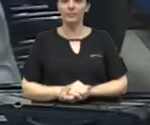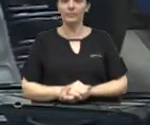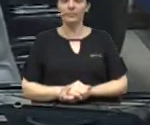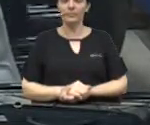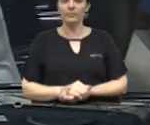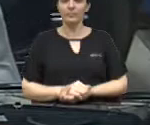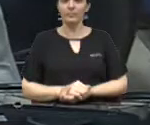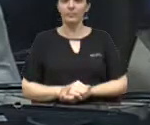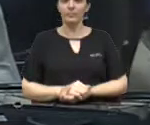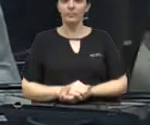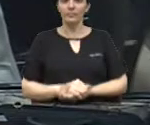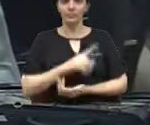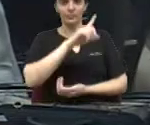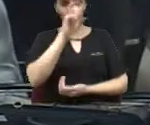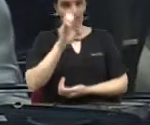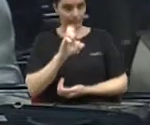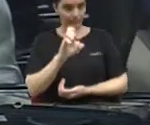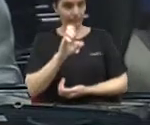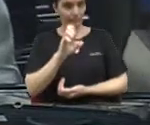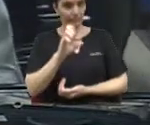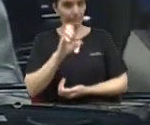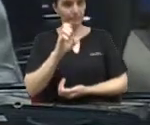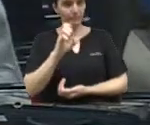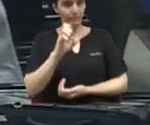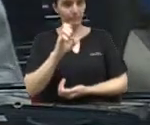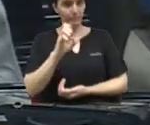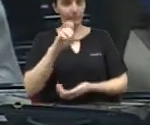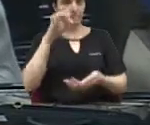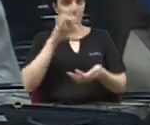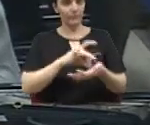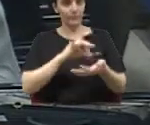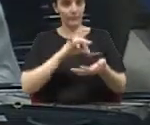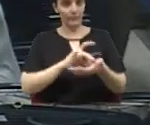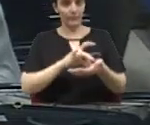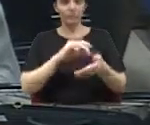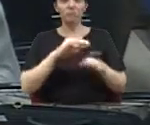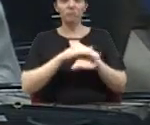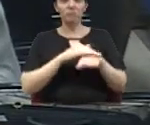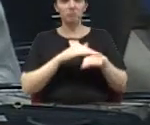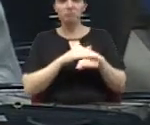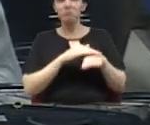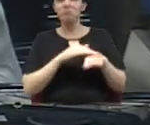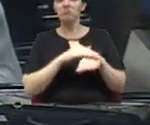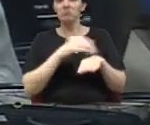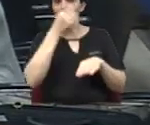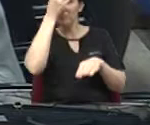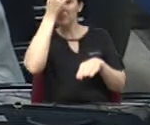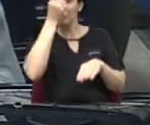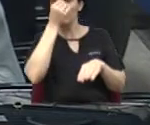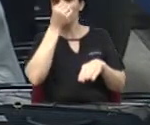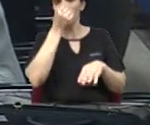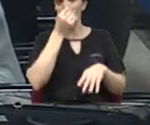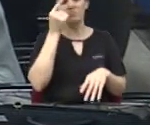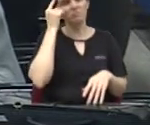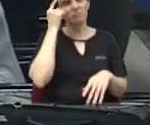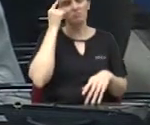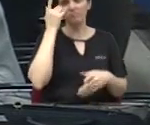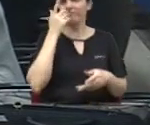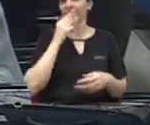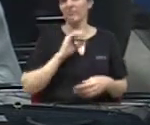O vereador José Roberto Bernardo, realmente, quando me trouxe o assunto, eu achei que fosse só um desconforto de